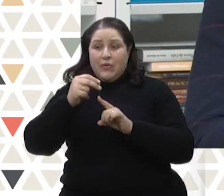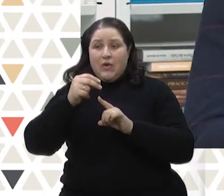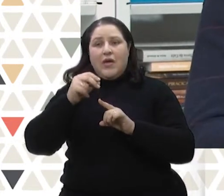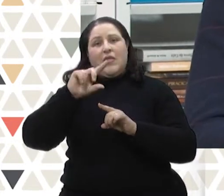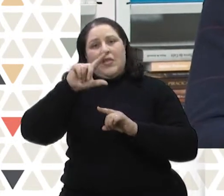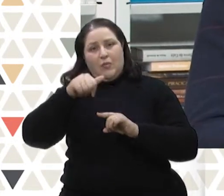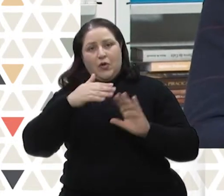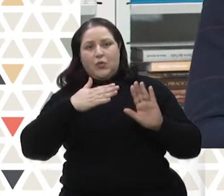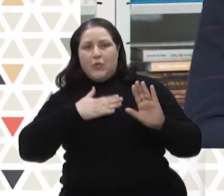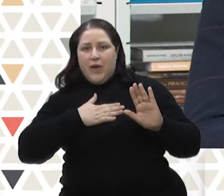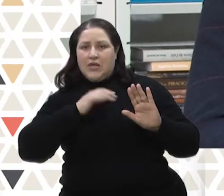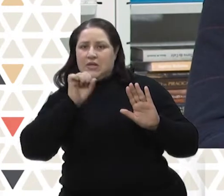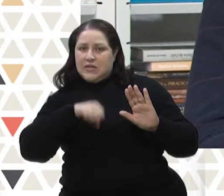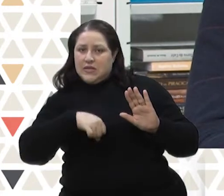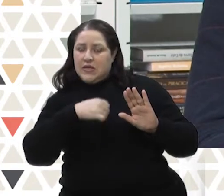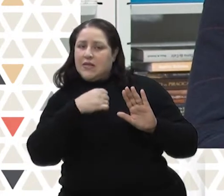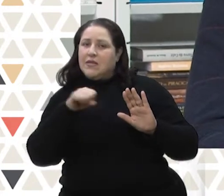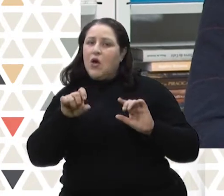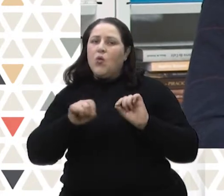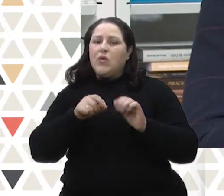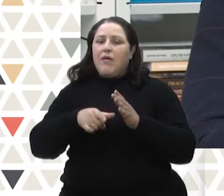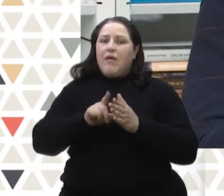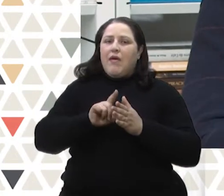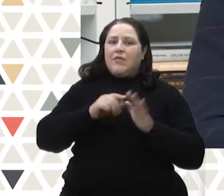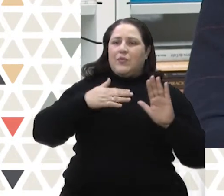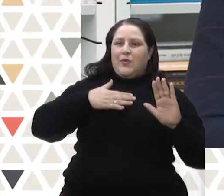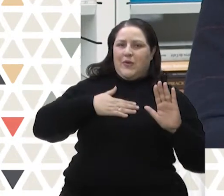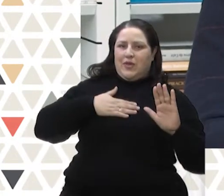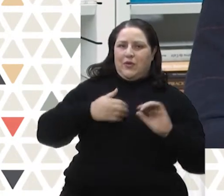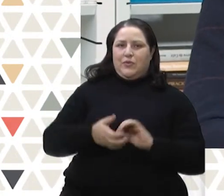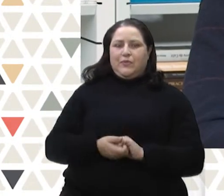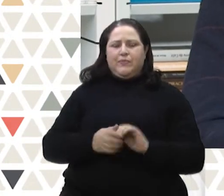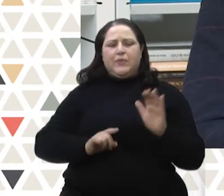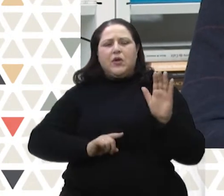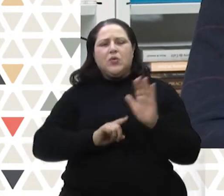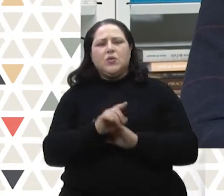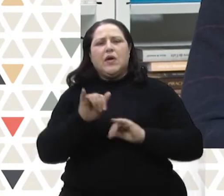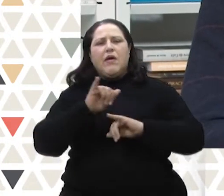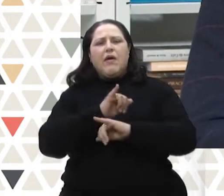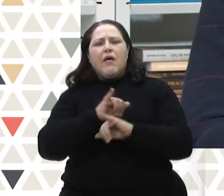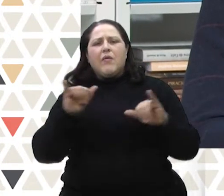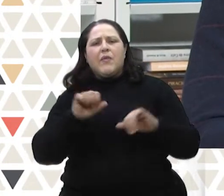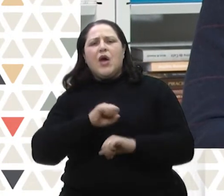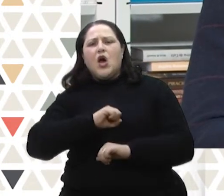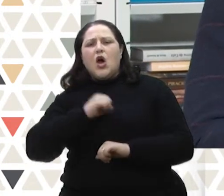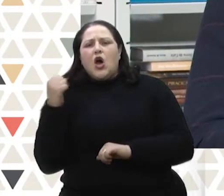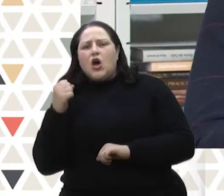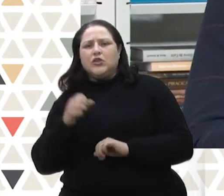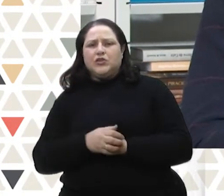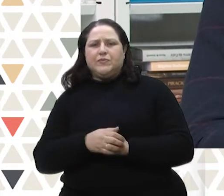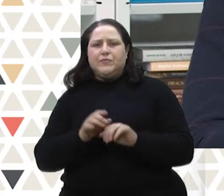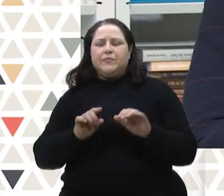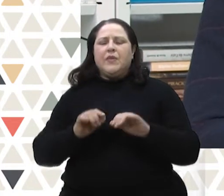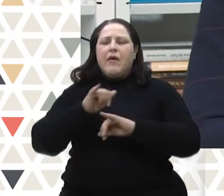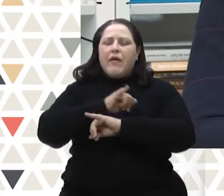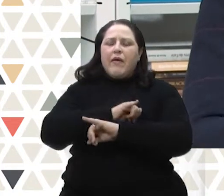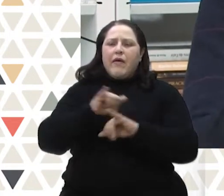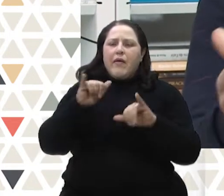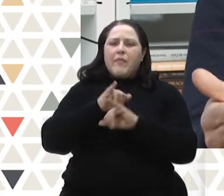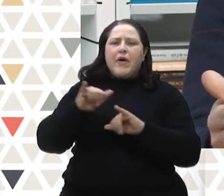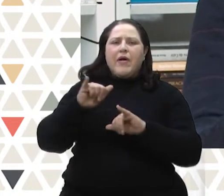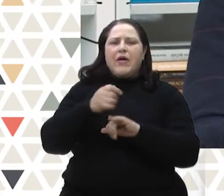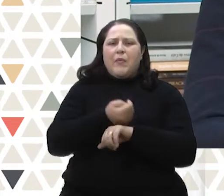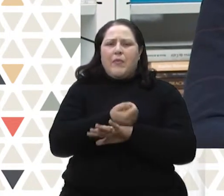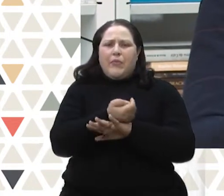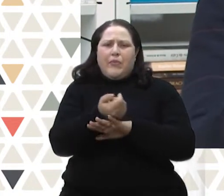ou não vão cumprir aquilo que se comprometeram. Aí fica aquela pergunta, campanha do ódio, campanha